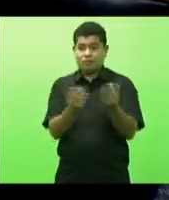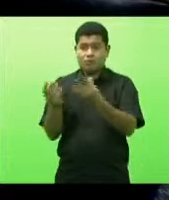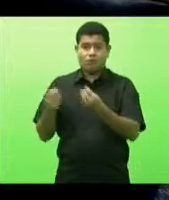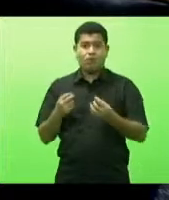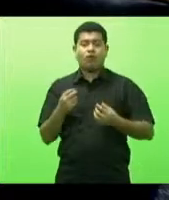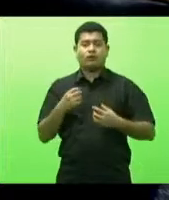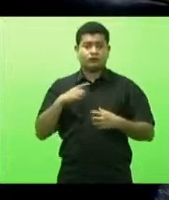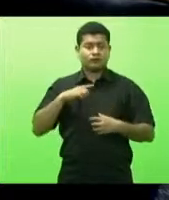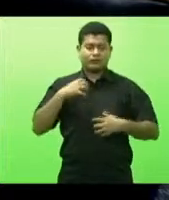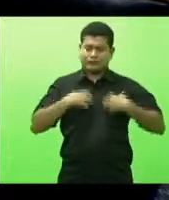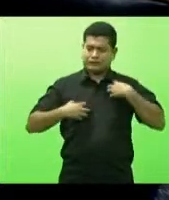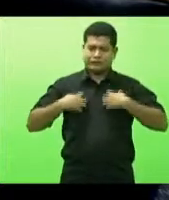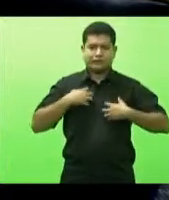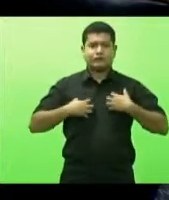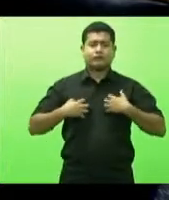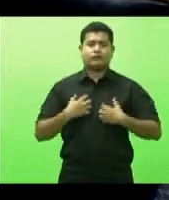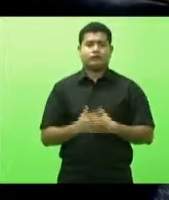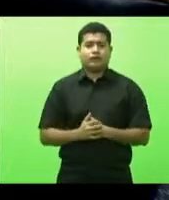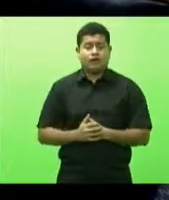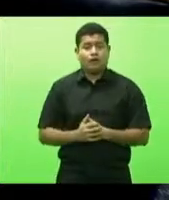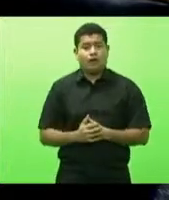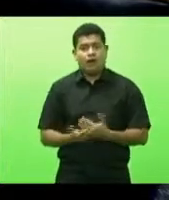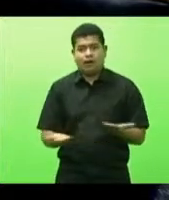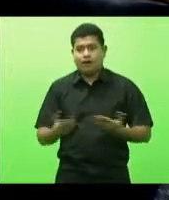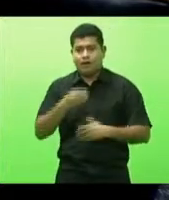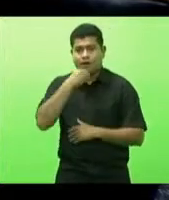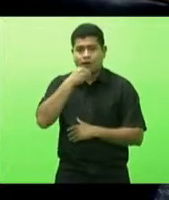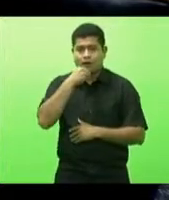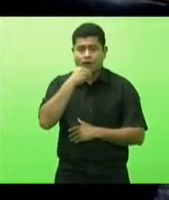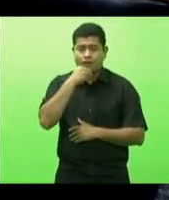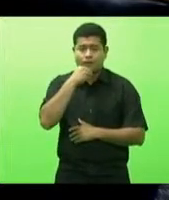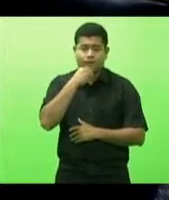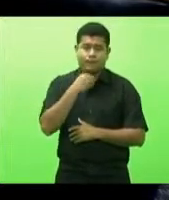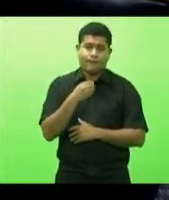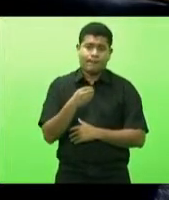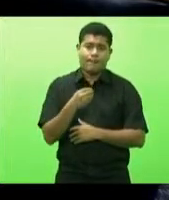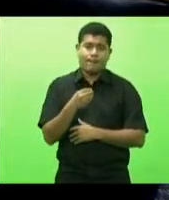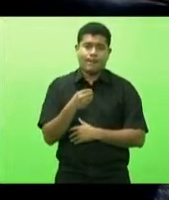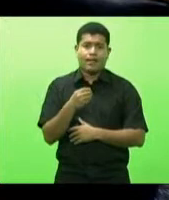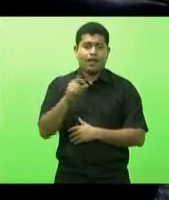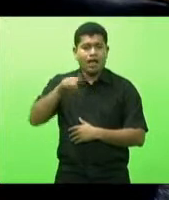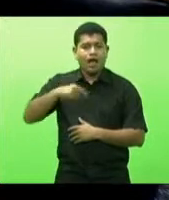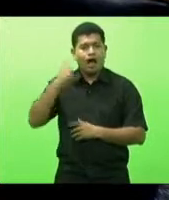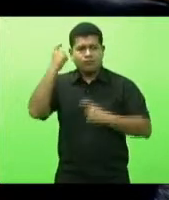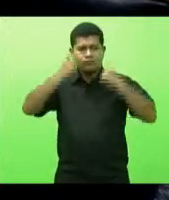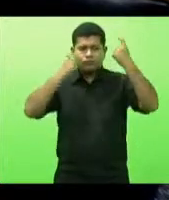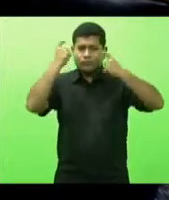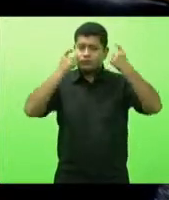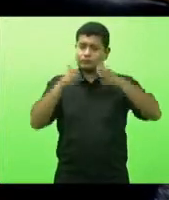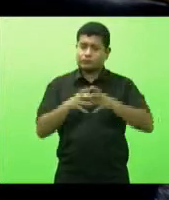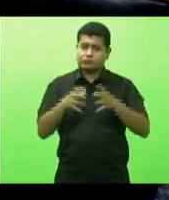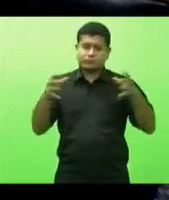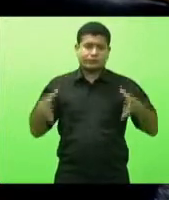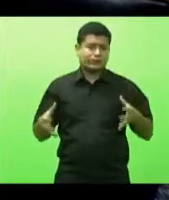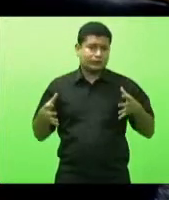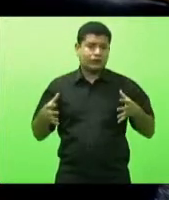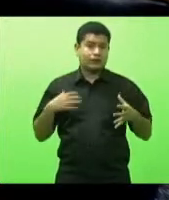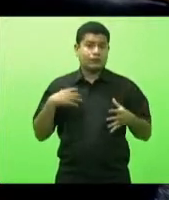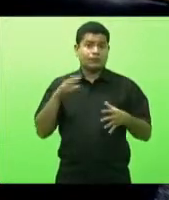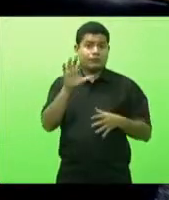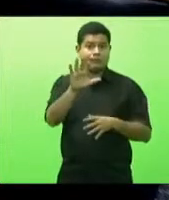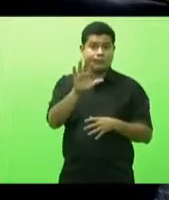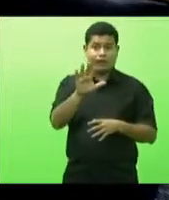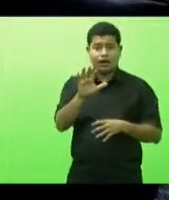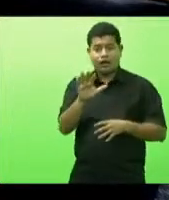Catarina obviamente que é uma preocupação muito grande mas a estrutura